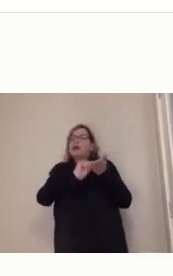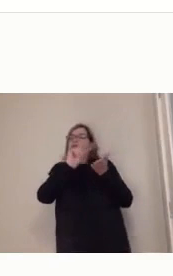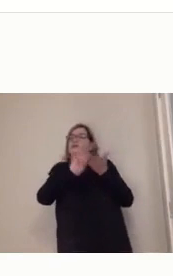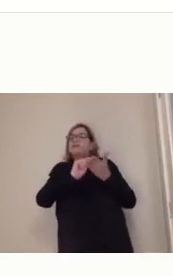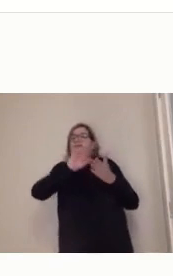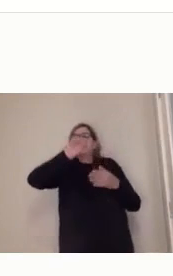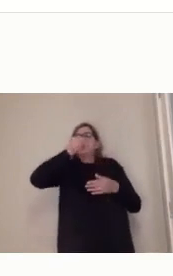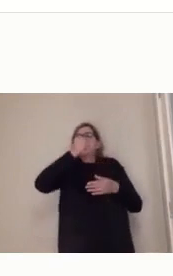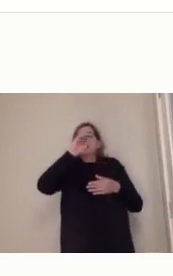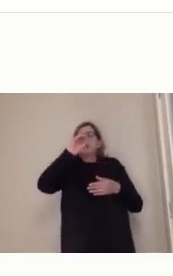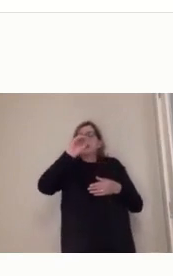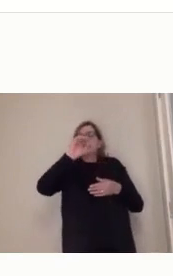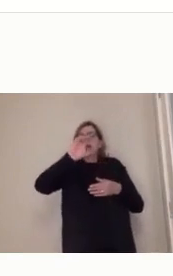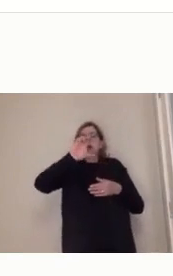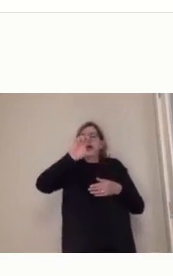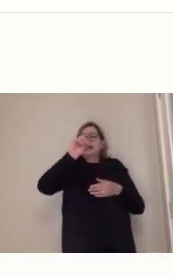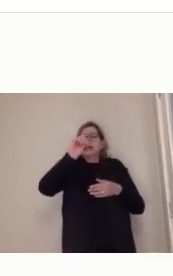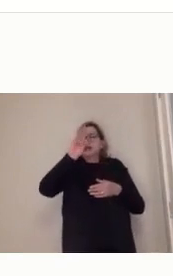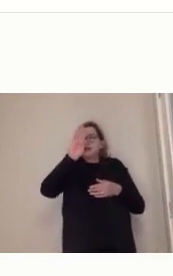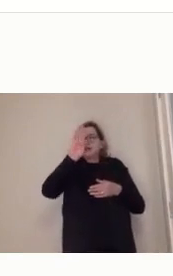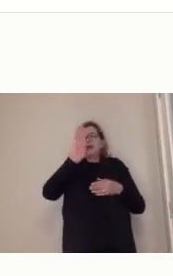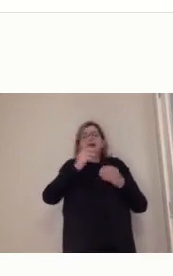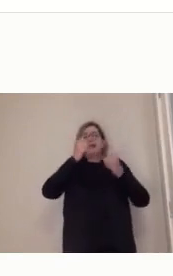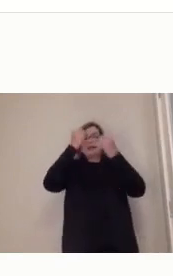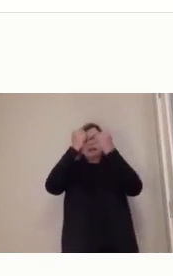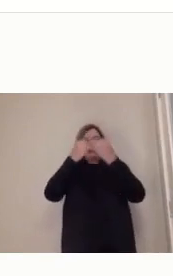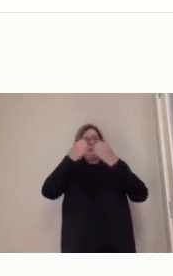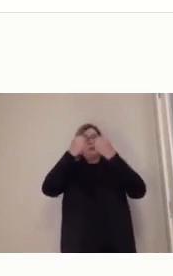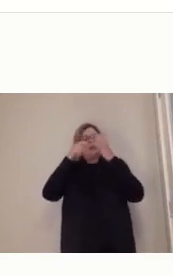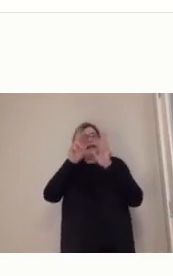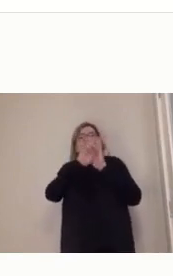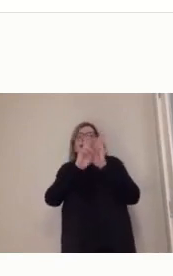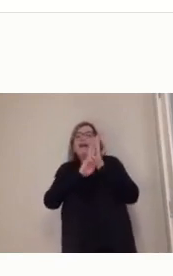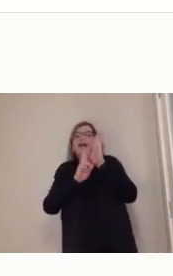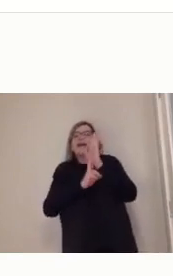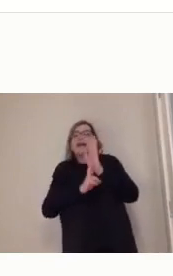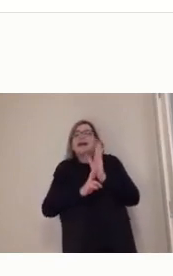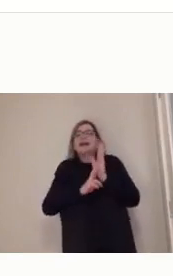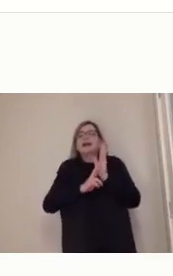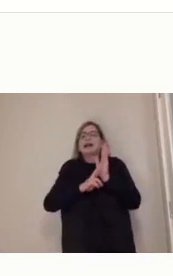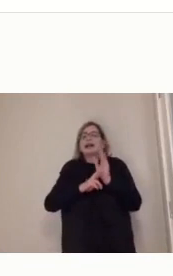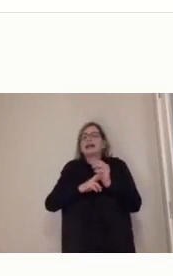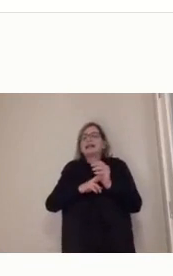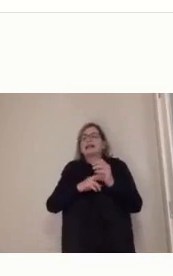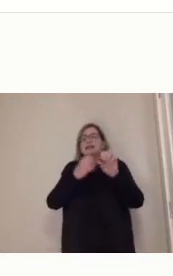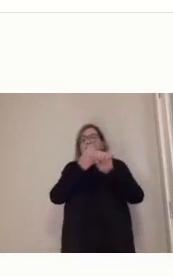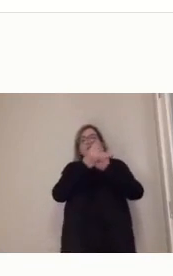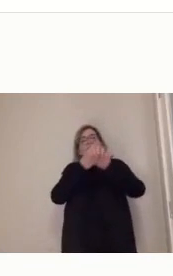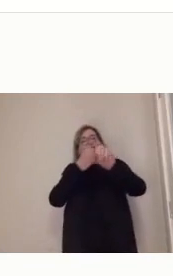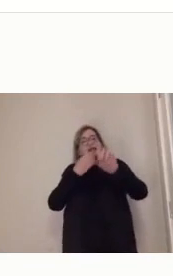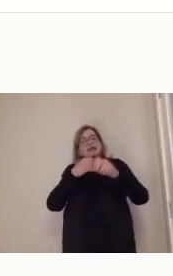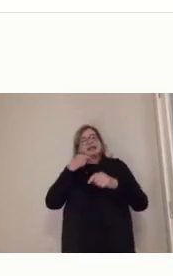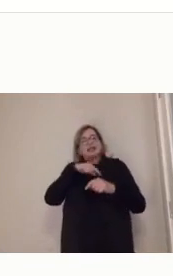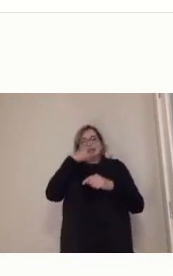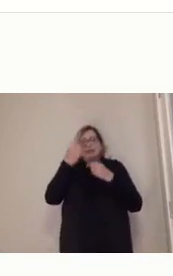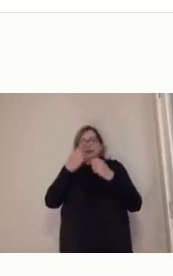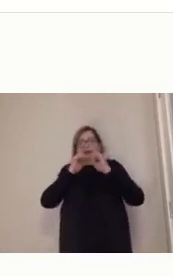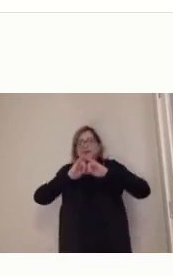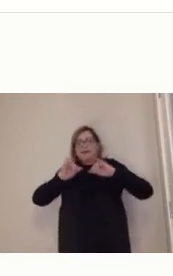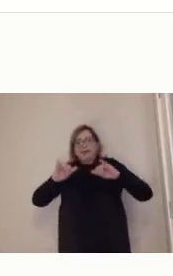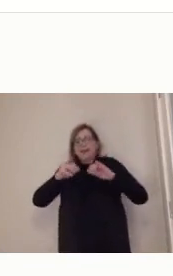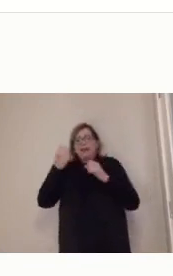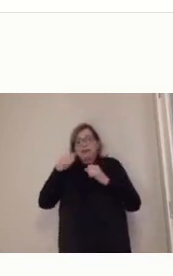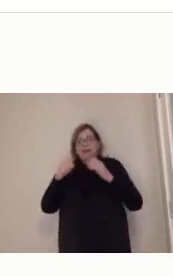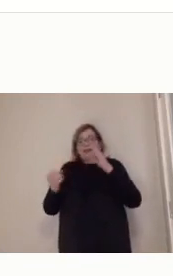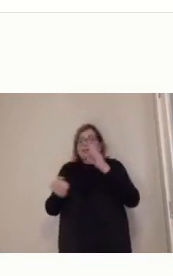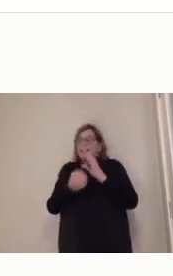subjacentes para dar conta dessa modalidade que o Brasil precisava atando. E aí você criou o Sistema Universidade Aberta do Brasil, você criou a época dentro